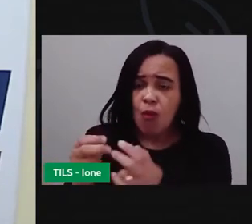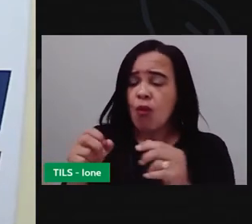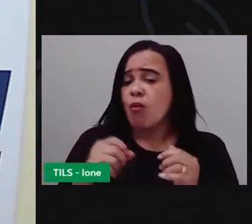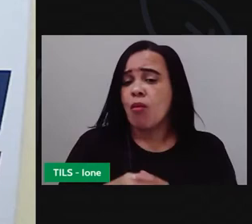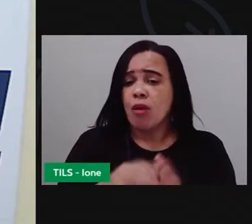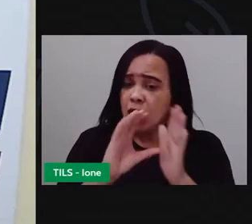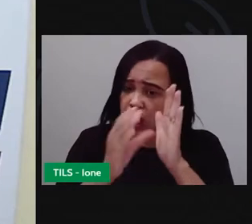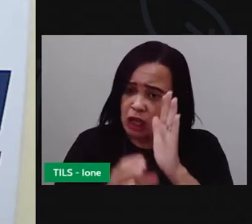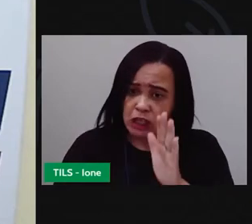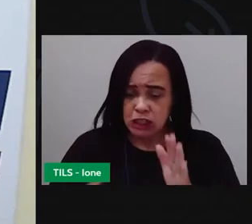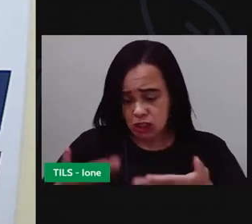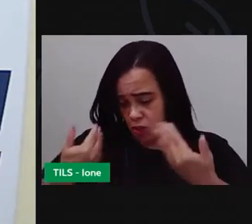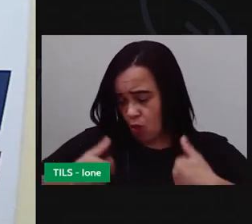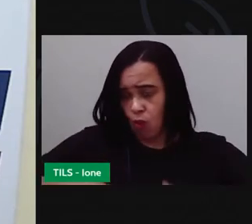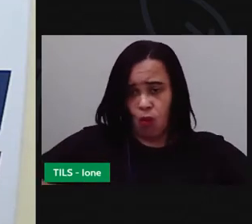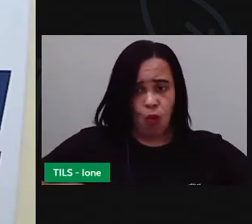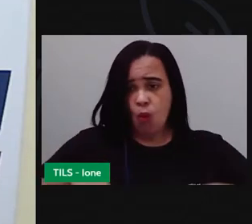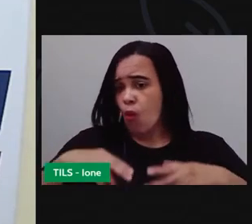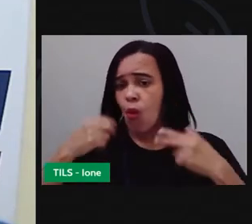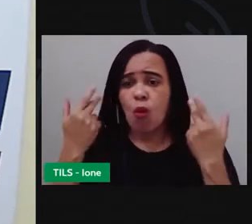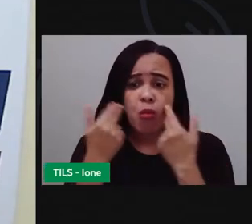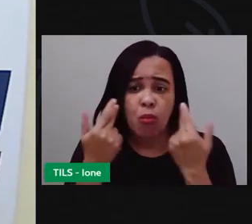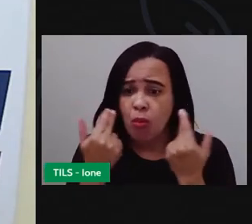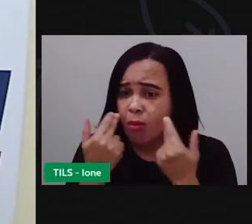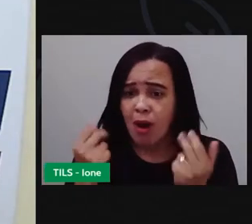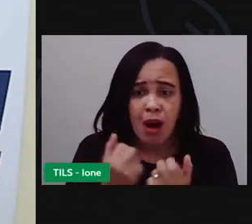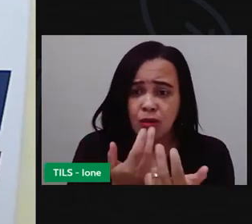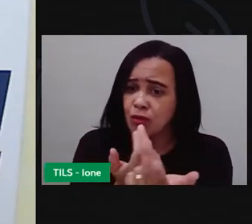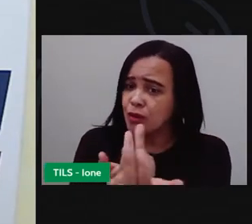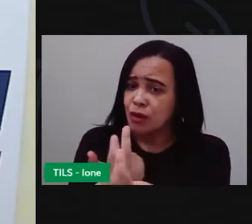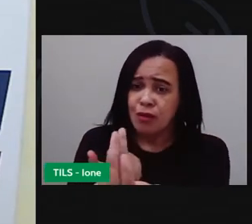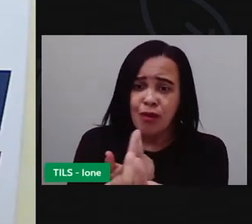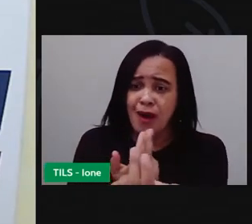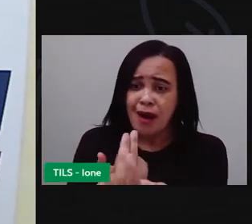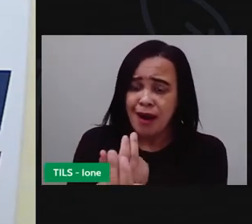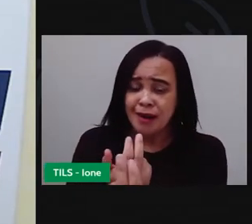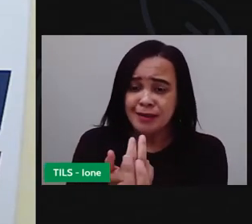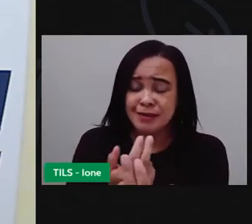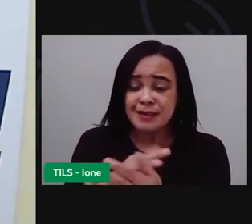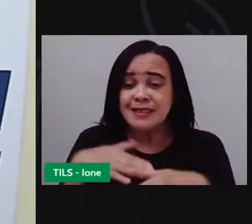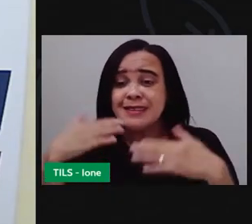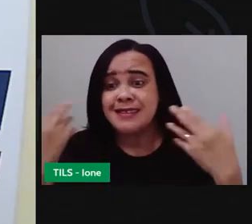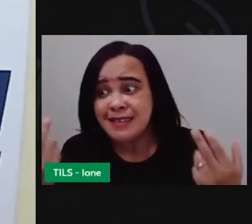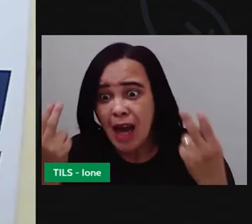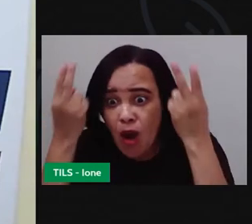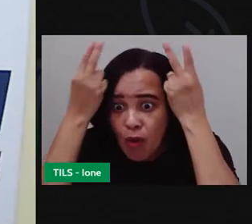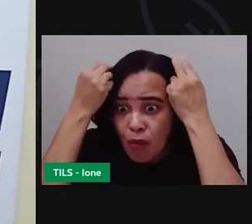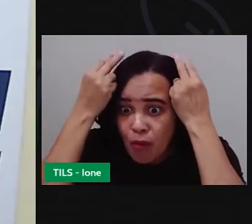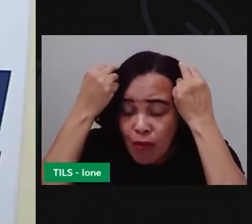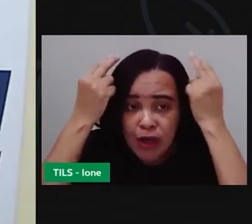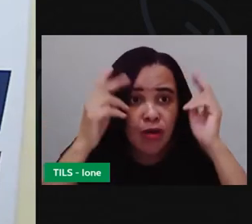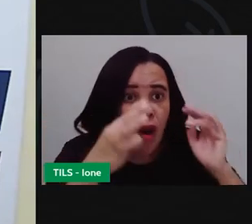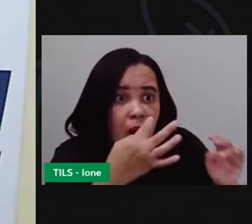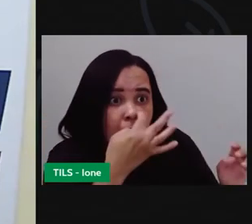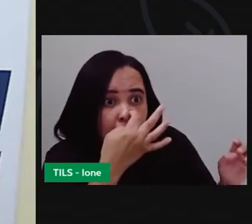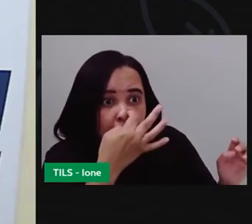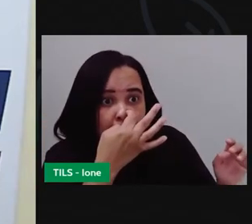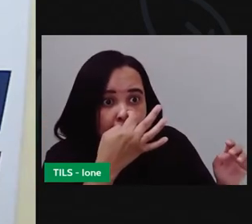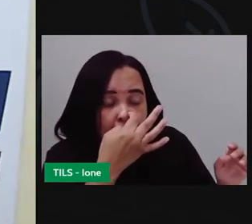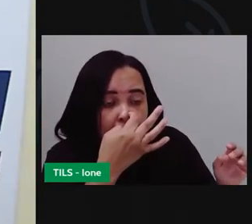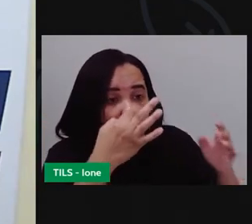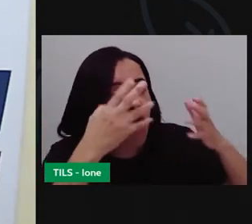no jeito de ser. Então, com essa explicação da mãe da menina, ele